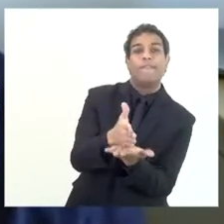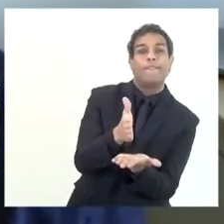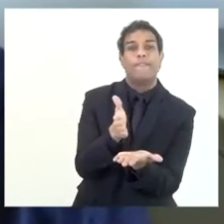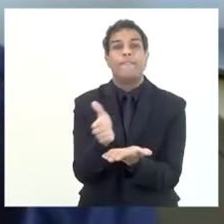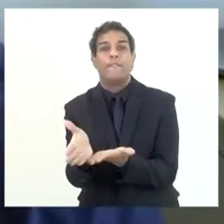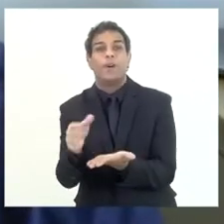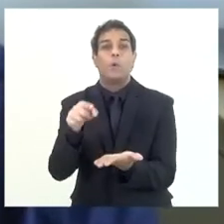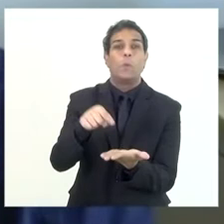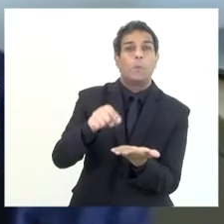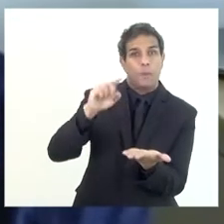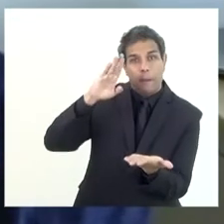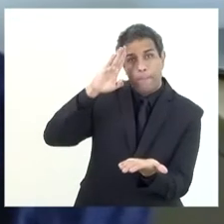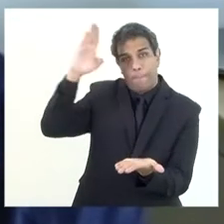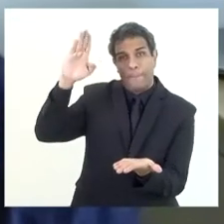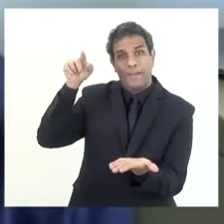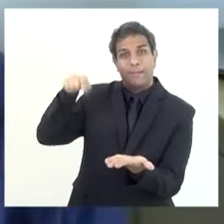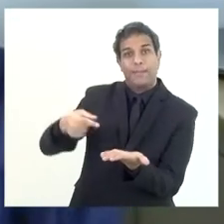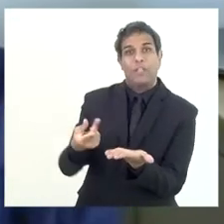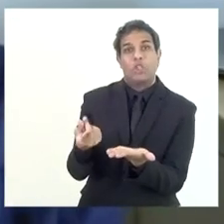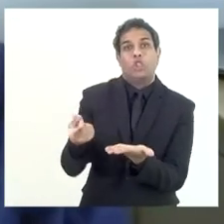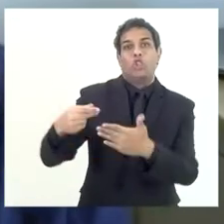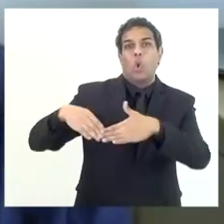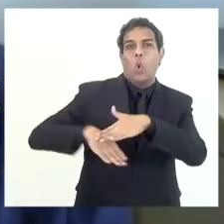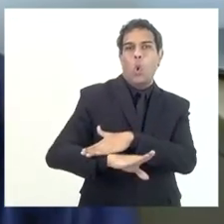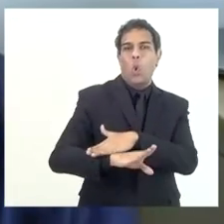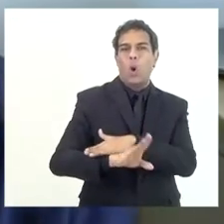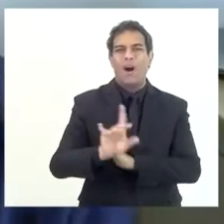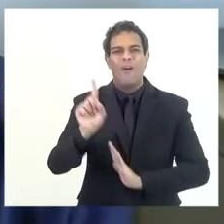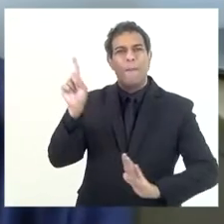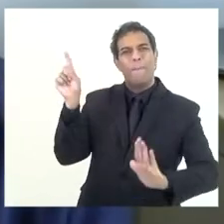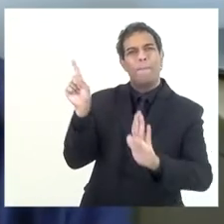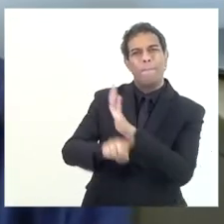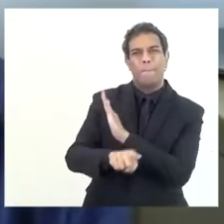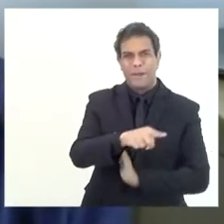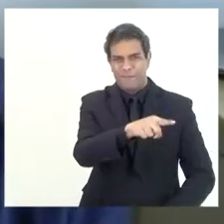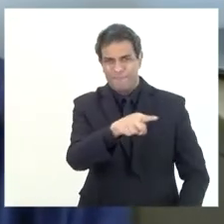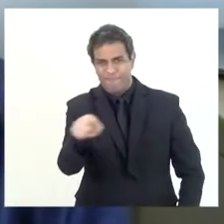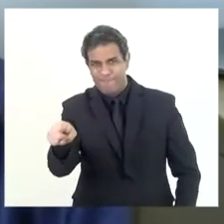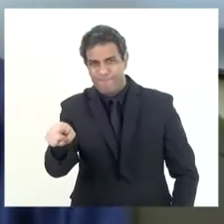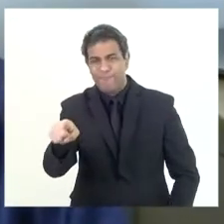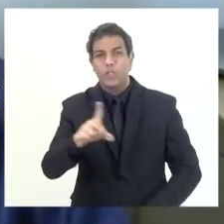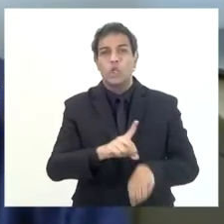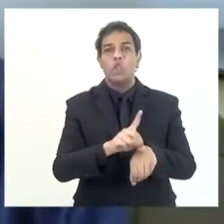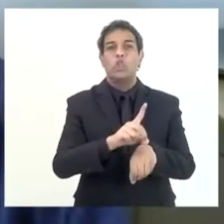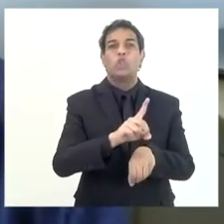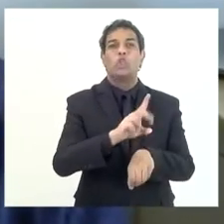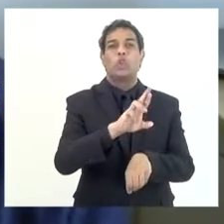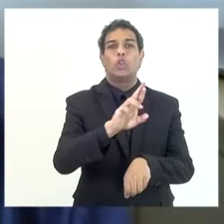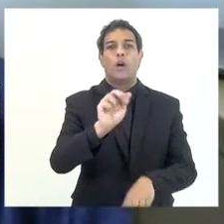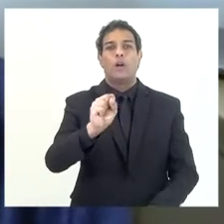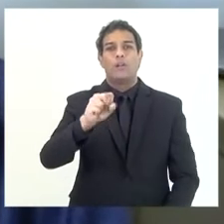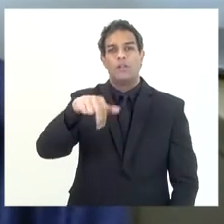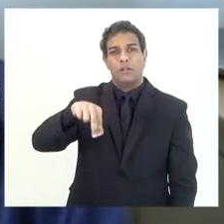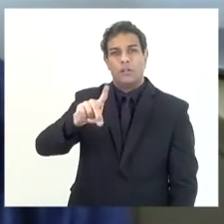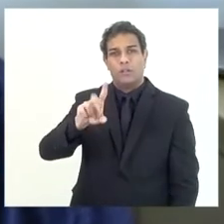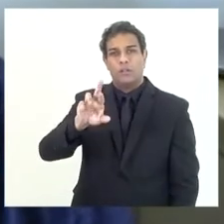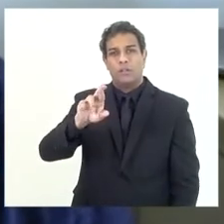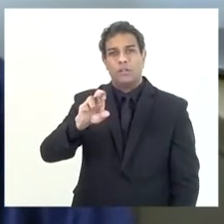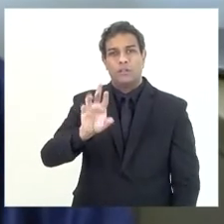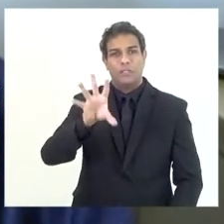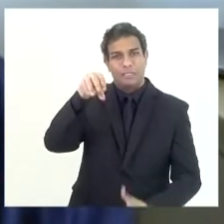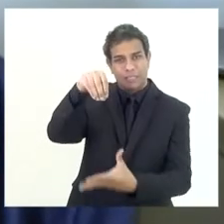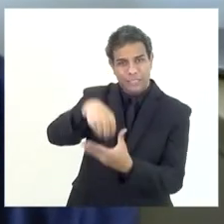e do fundo. Aí eu queria perguntar ao nosso Dr. André Cirne do TCE